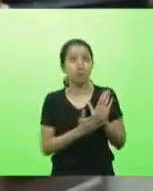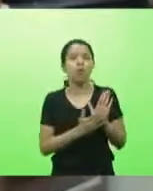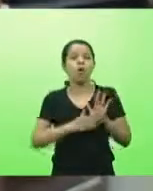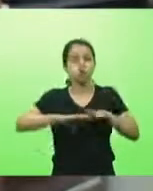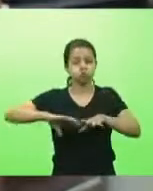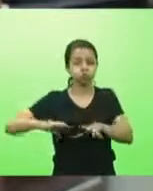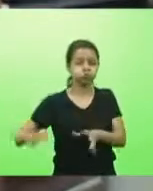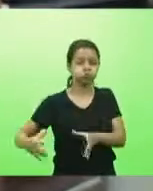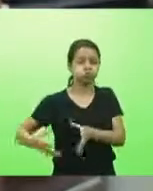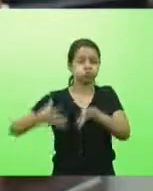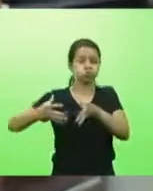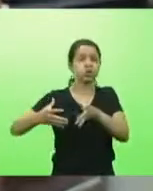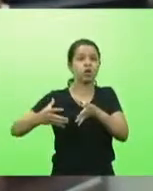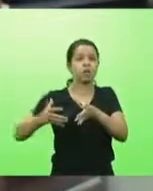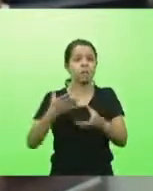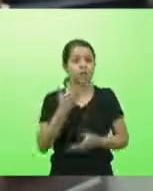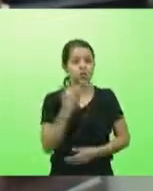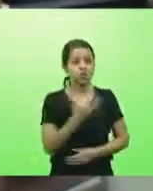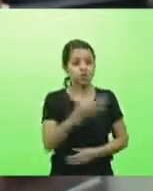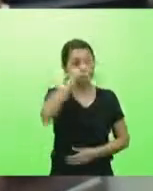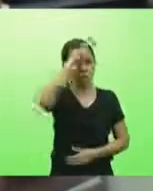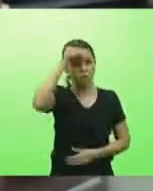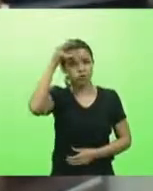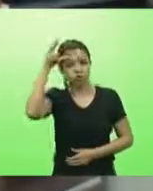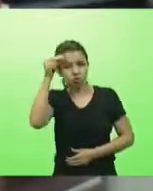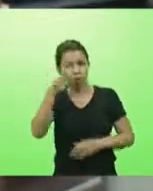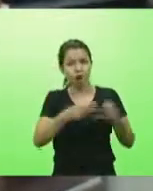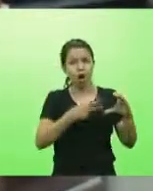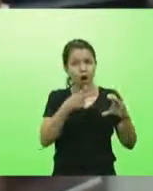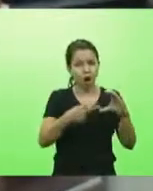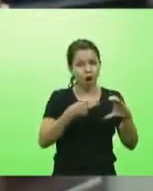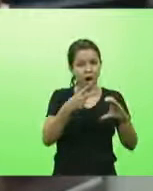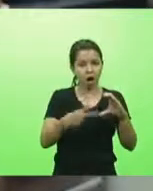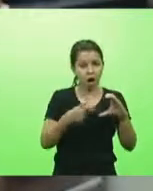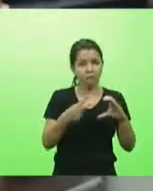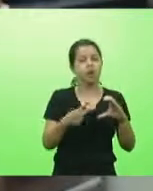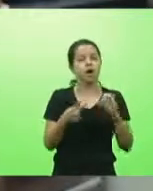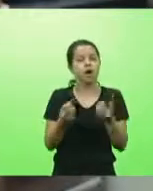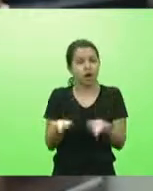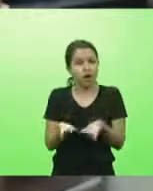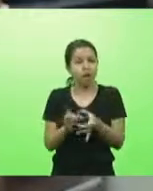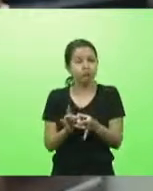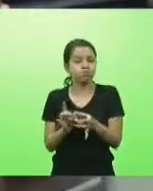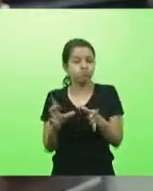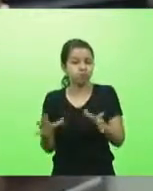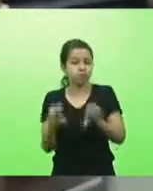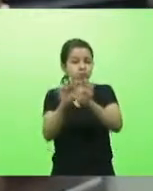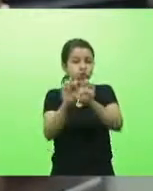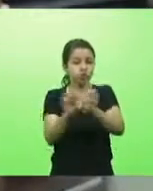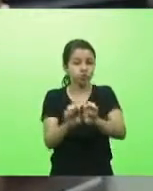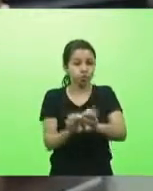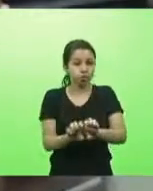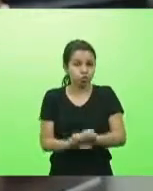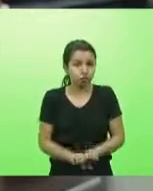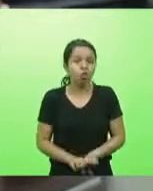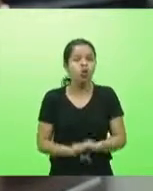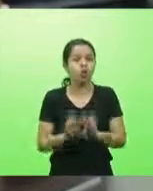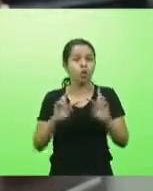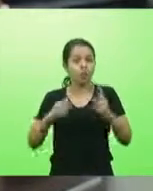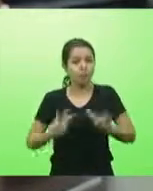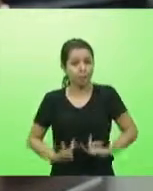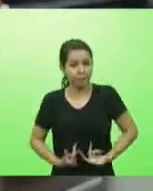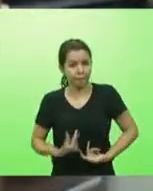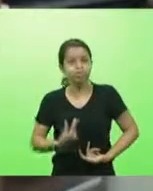que as prefeituras, câmaras, coloquem à disposição estrutura física e humana para ajudar os